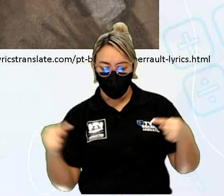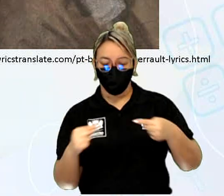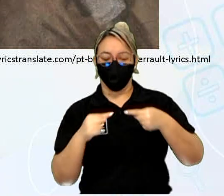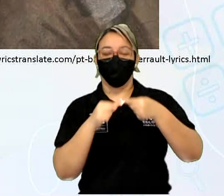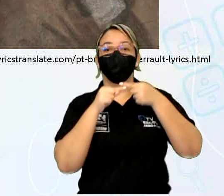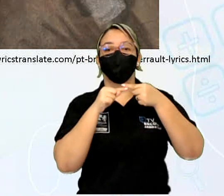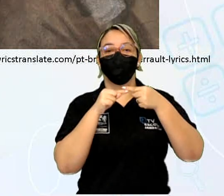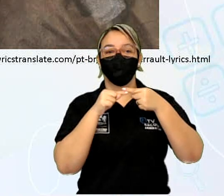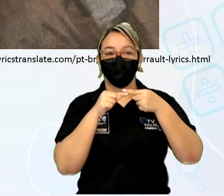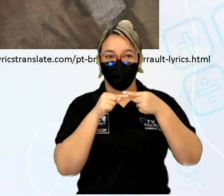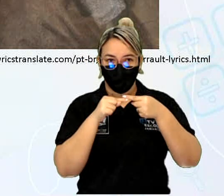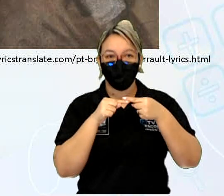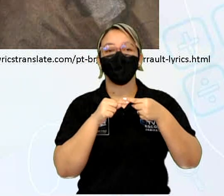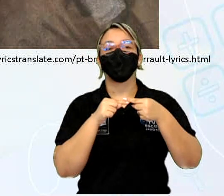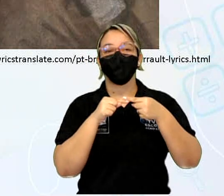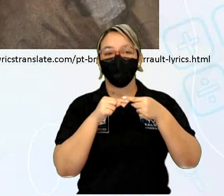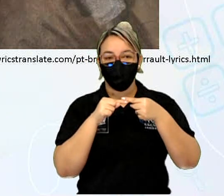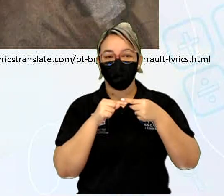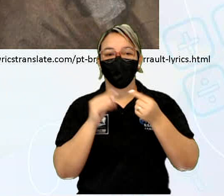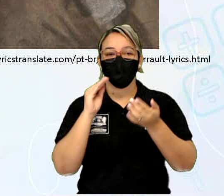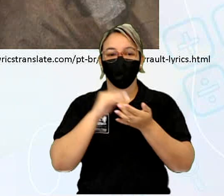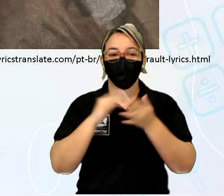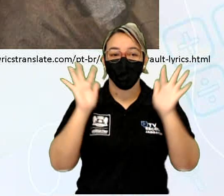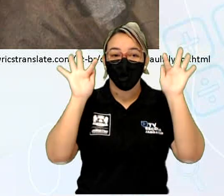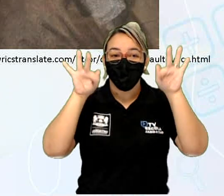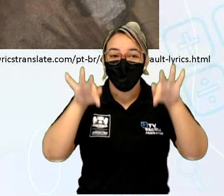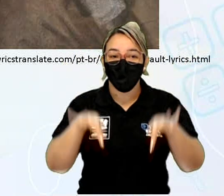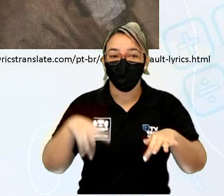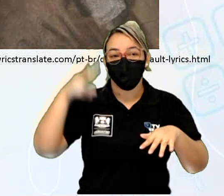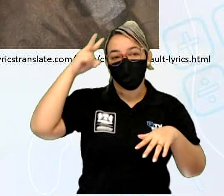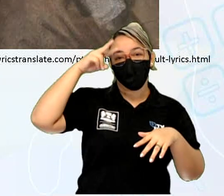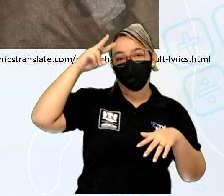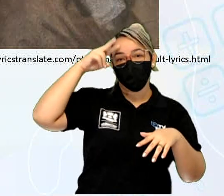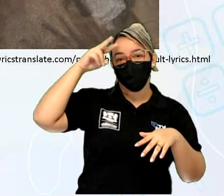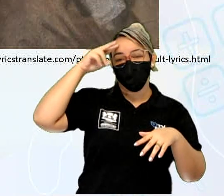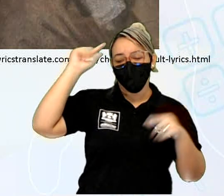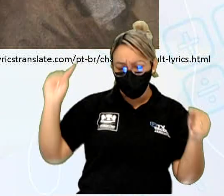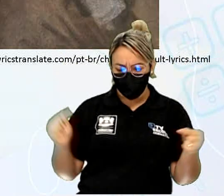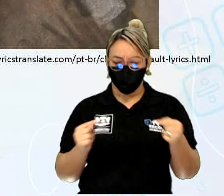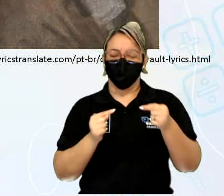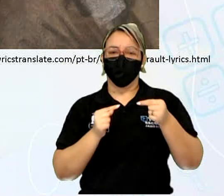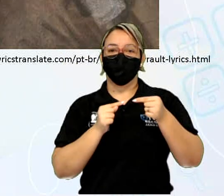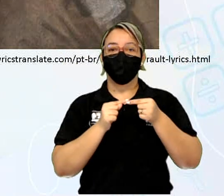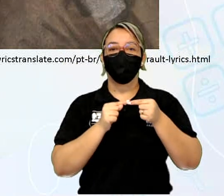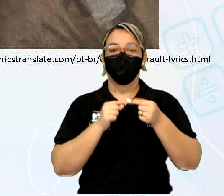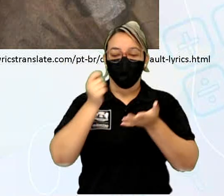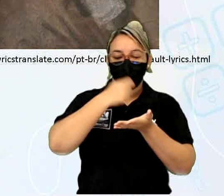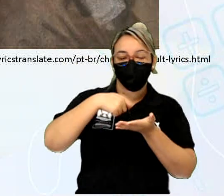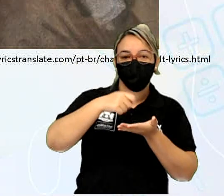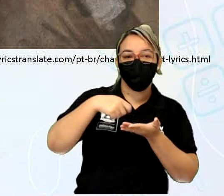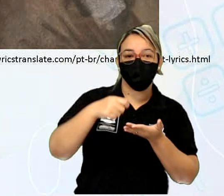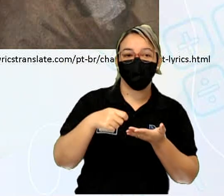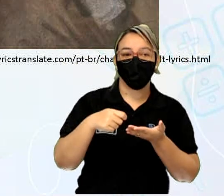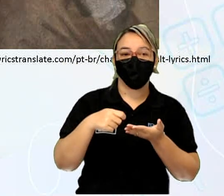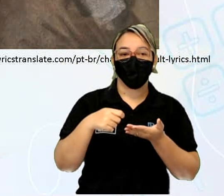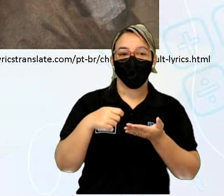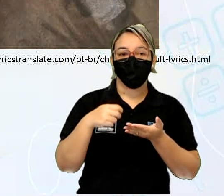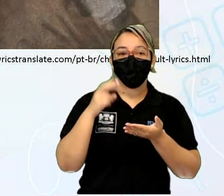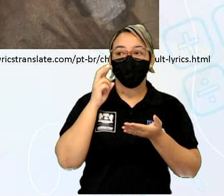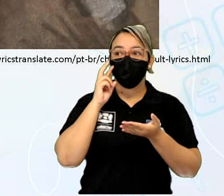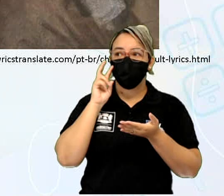ele deixa essa lição ao final da história, né, com uma moral. E ele escreve o seguinte, E